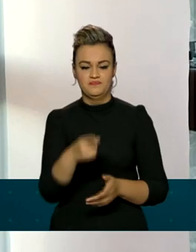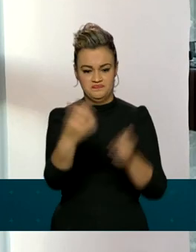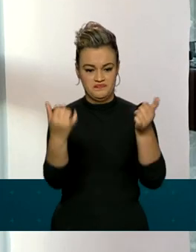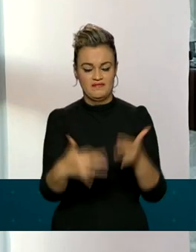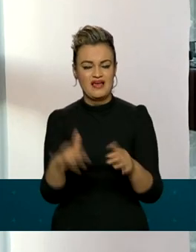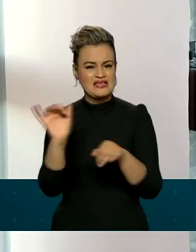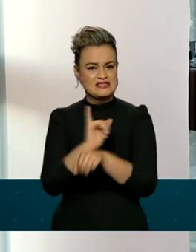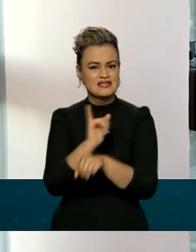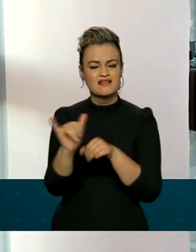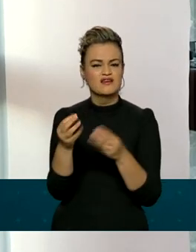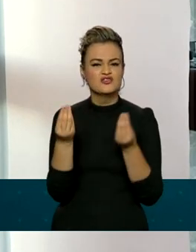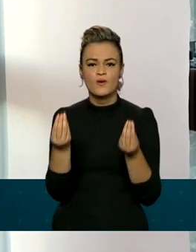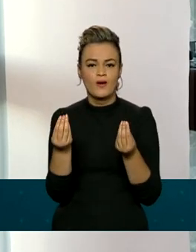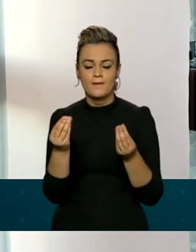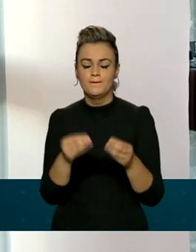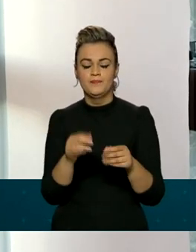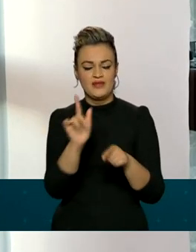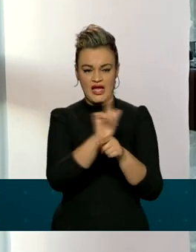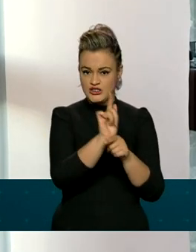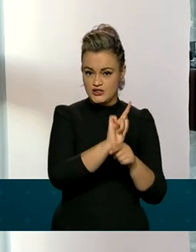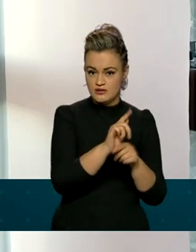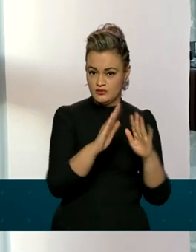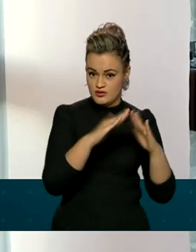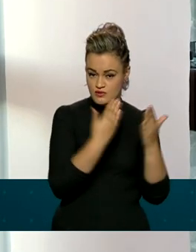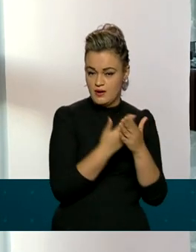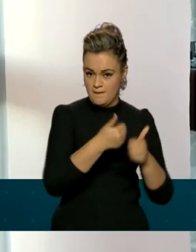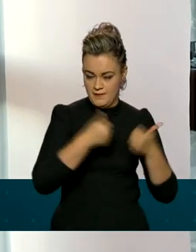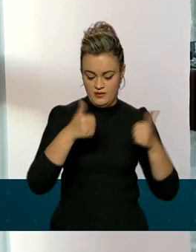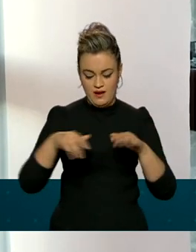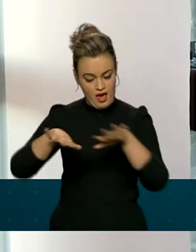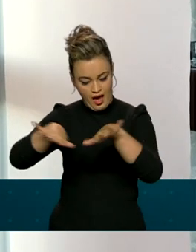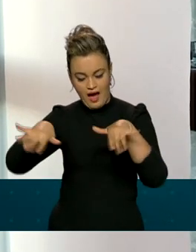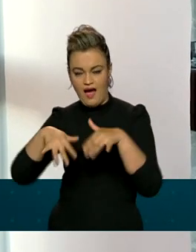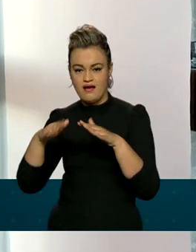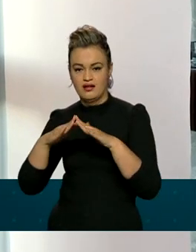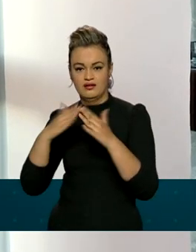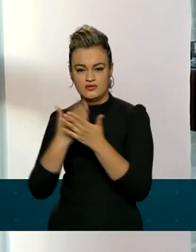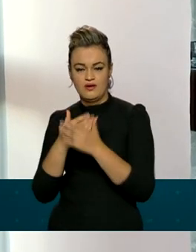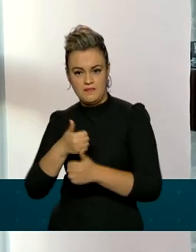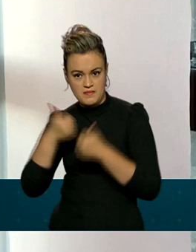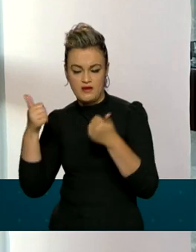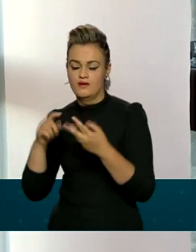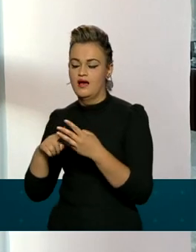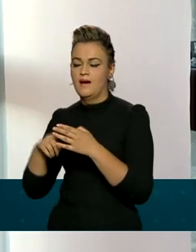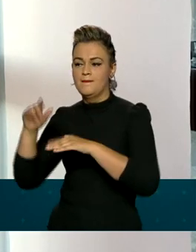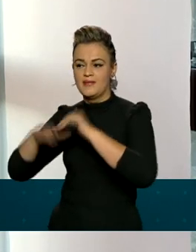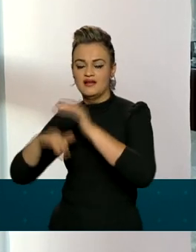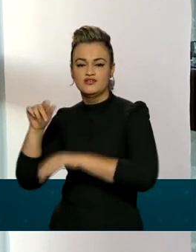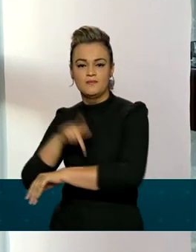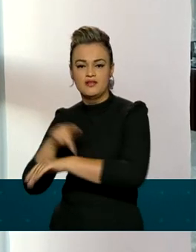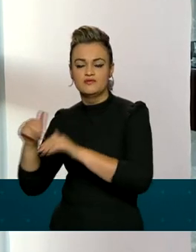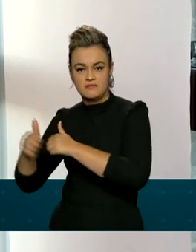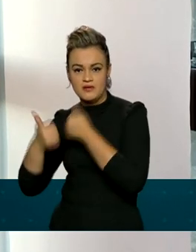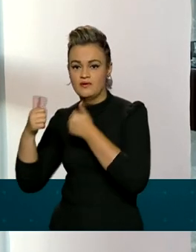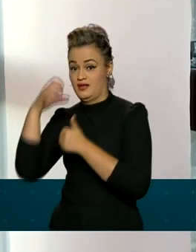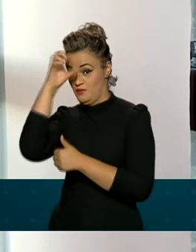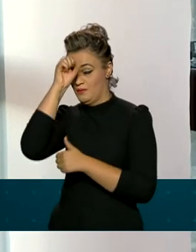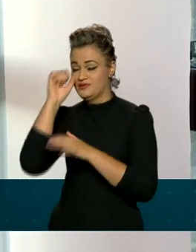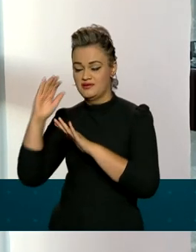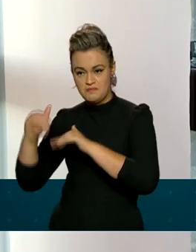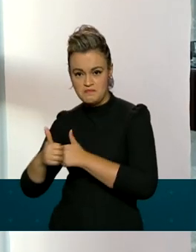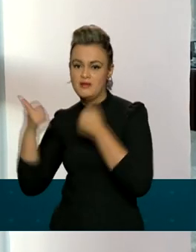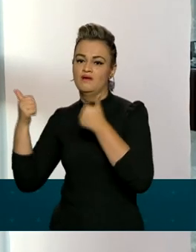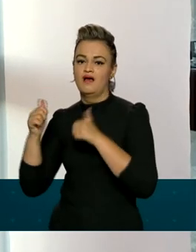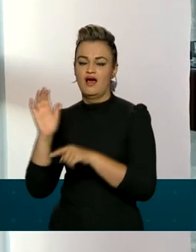estabelecidos são a melhoria da gestão escolar, do ambiente escolar, das práticas pedagógicas e do aprendizado e o